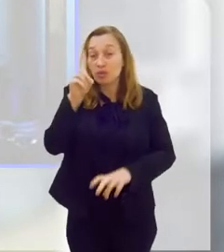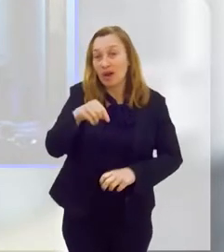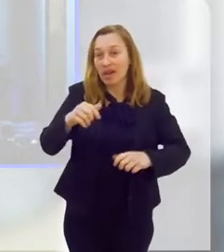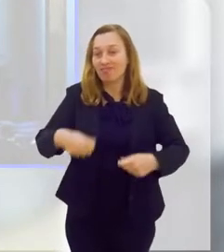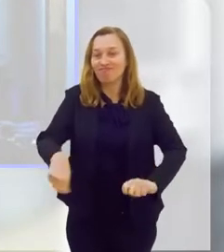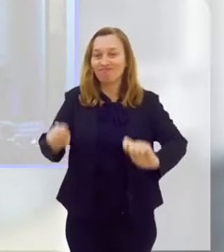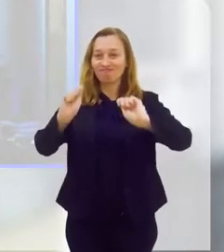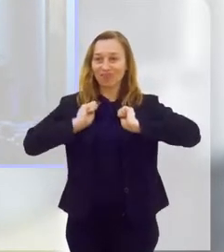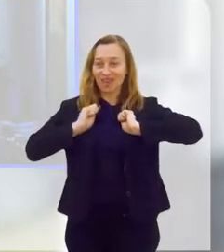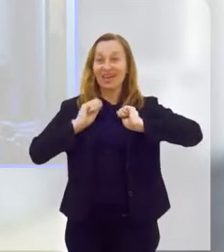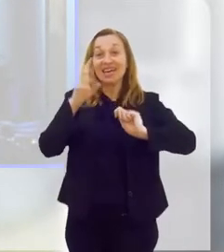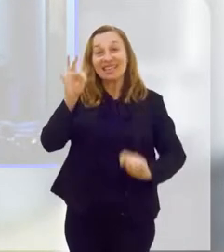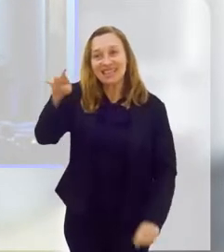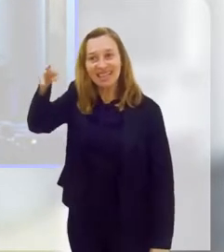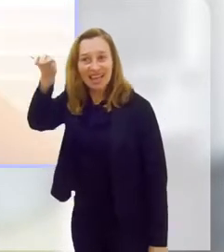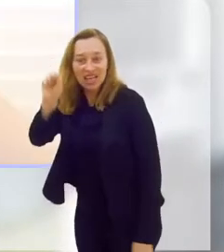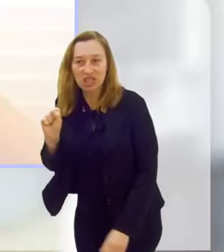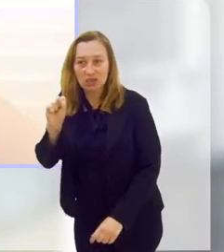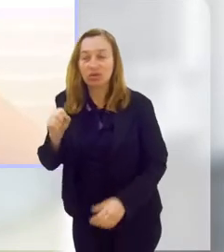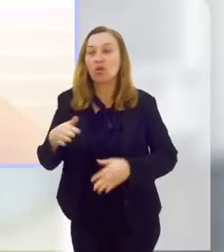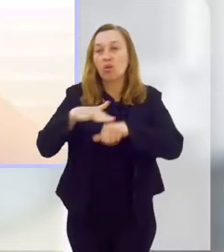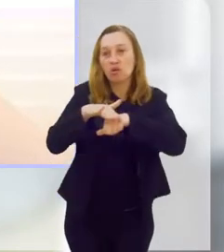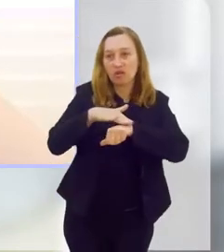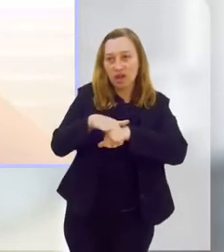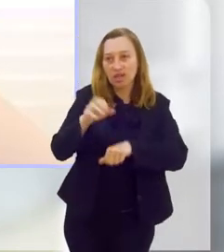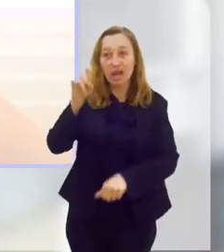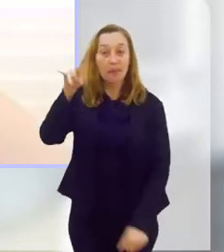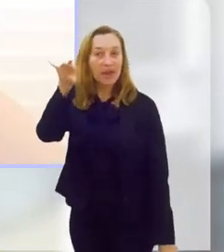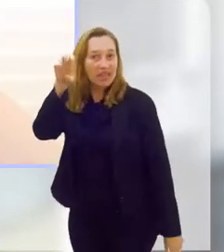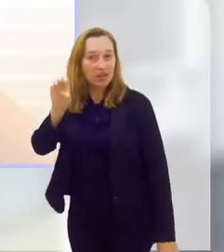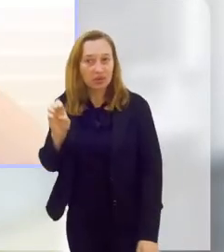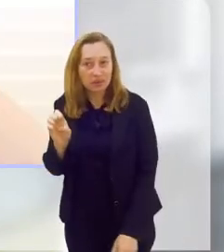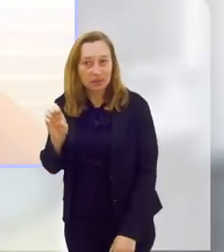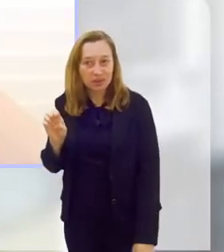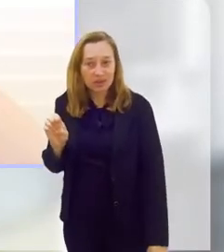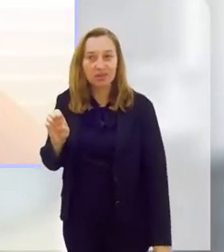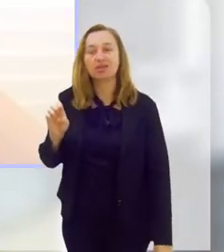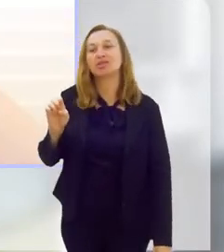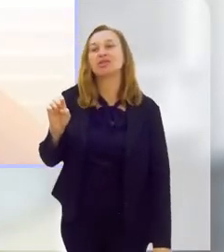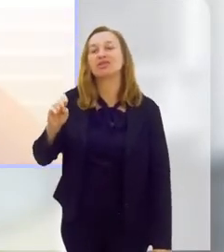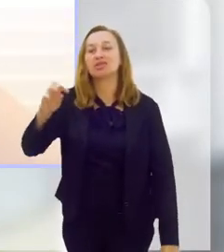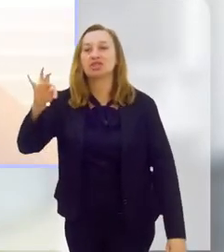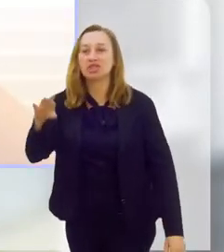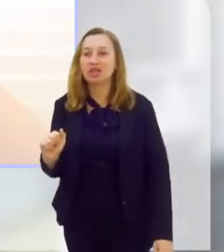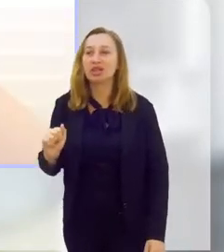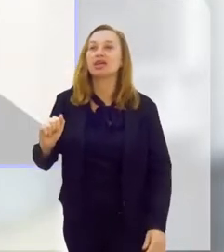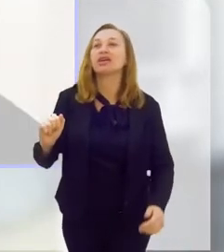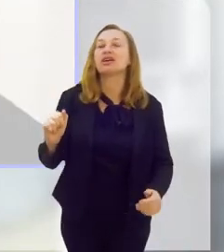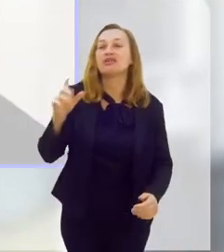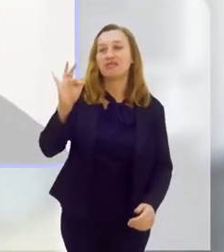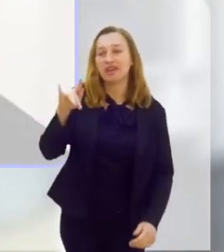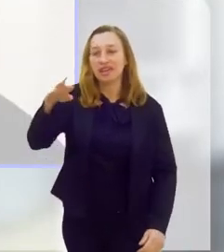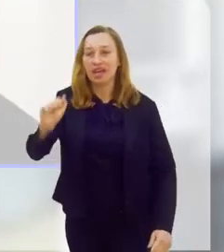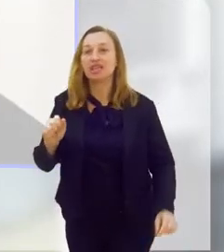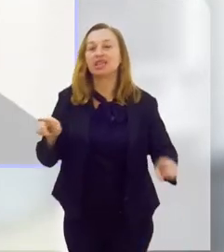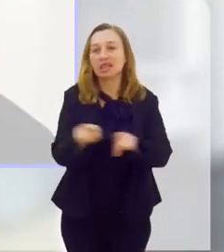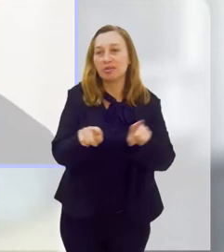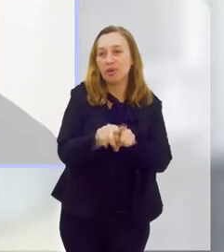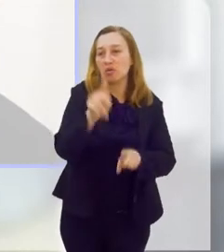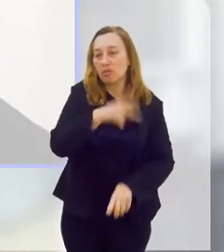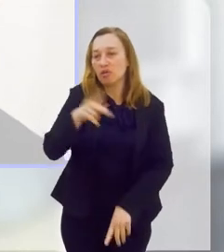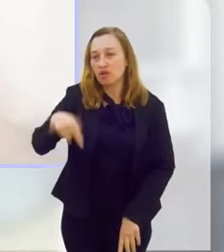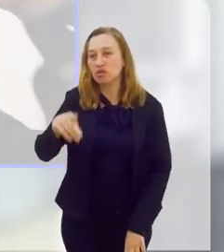sedentarismo. Quem conversa com a gente é a médica endocrinologista doutora Fernanda Pescador e o professor de